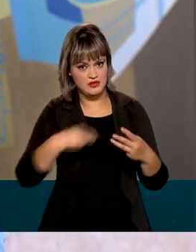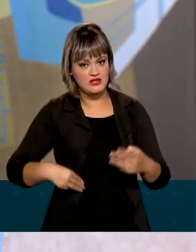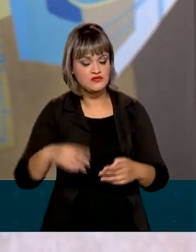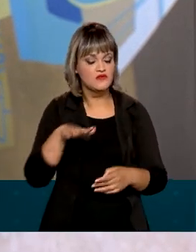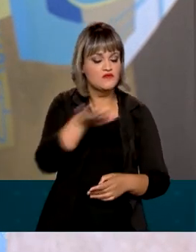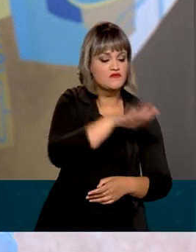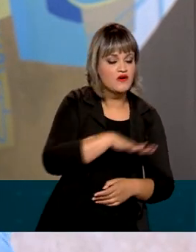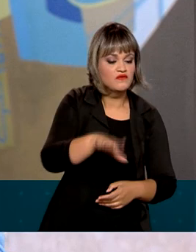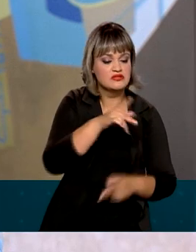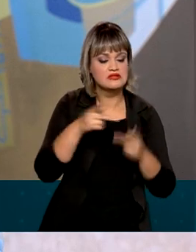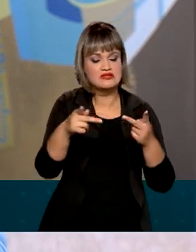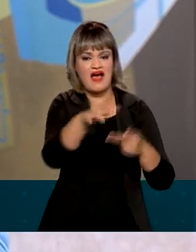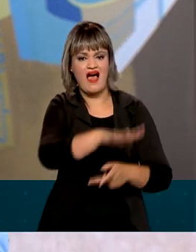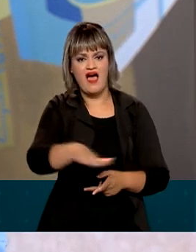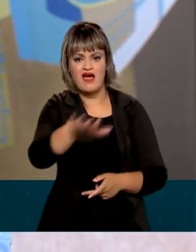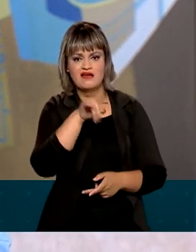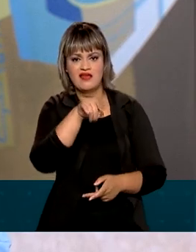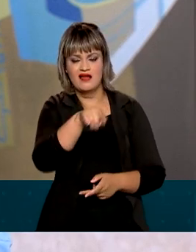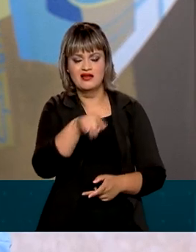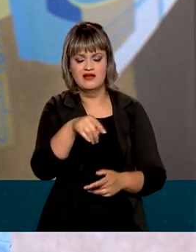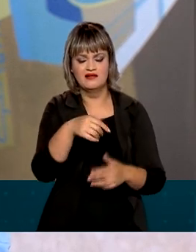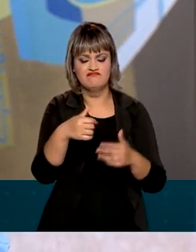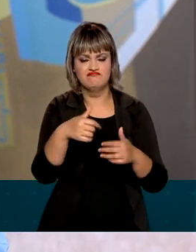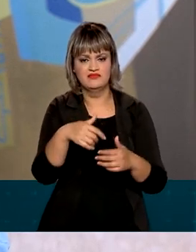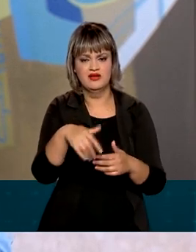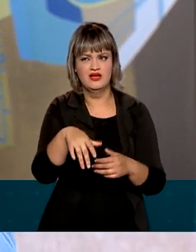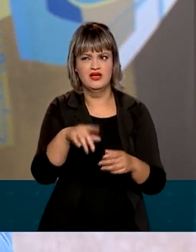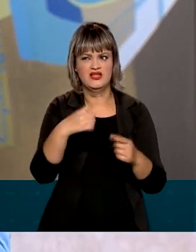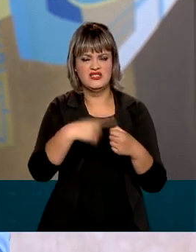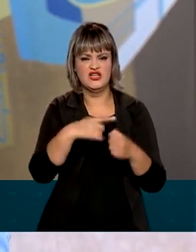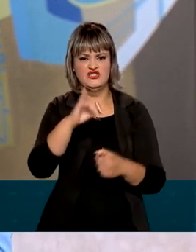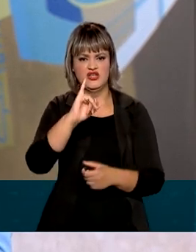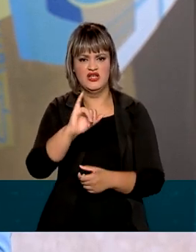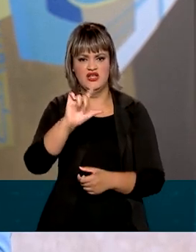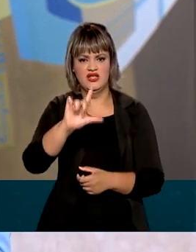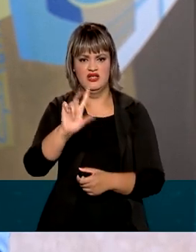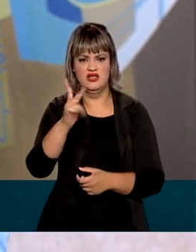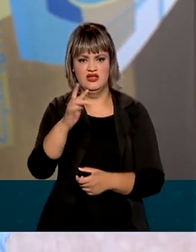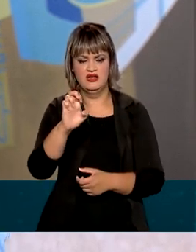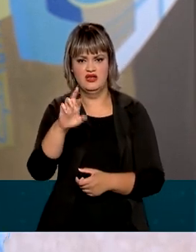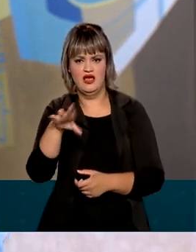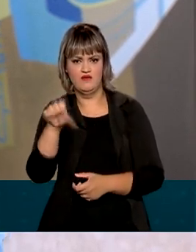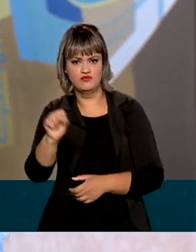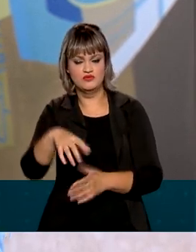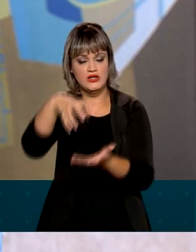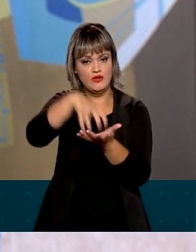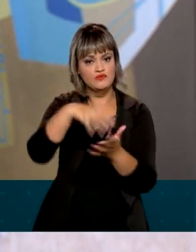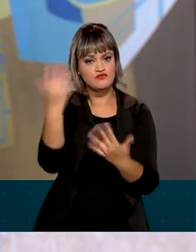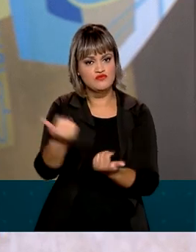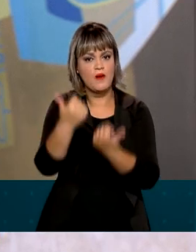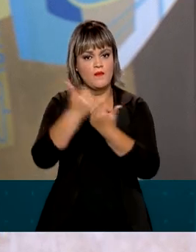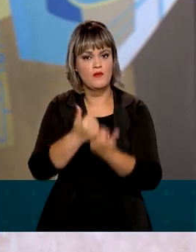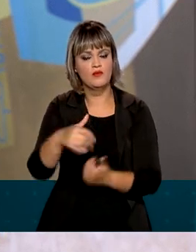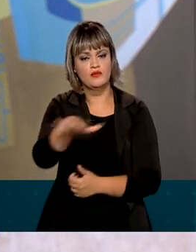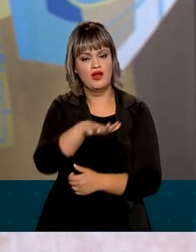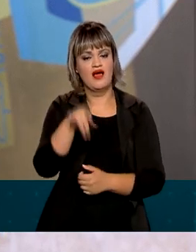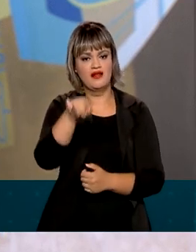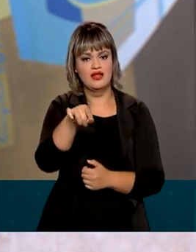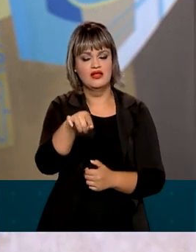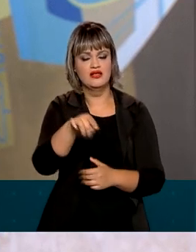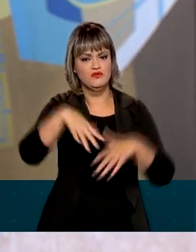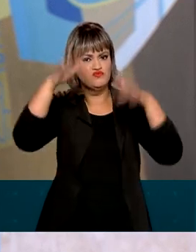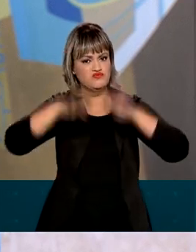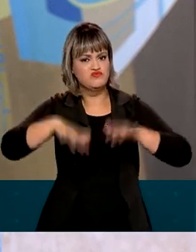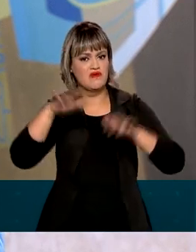perto a região atingida pela chuva, ali nas proximidades de Ilhéus, que é onde foi montado um centro de apoio ali na região atingida